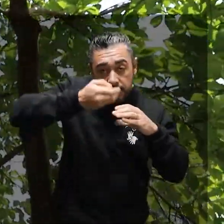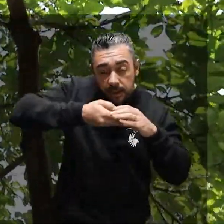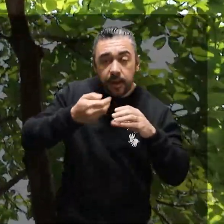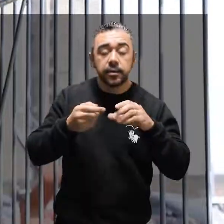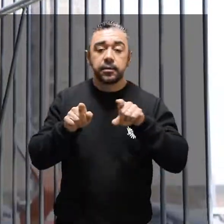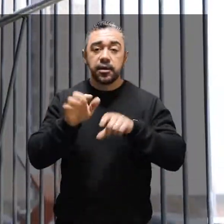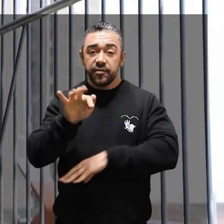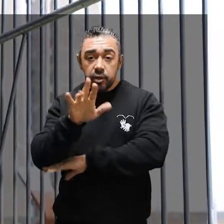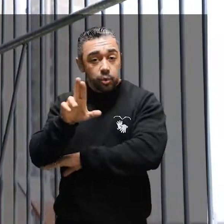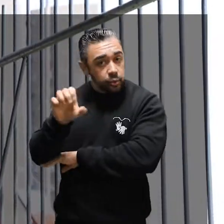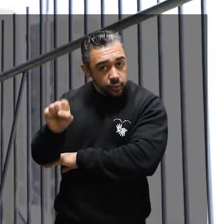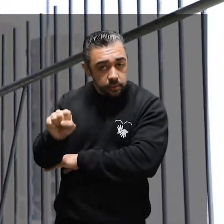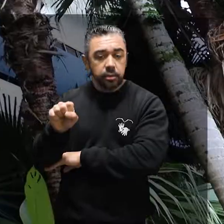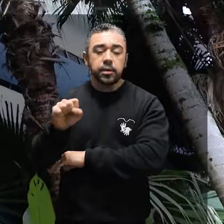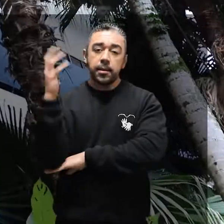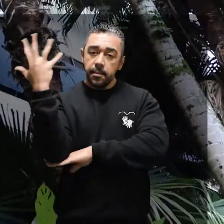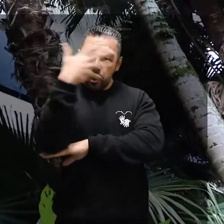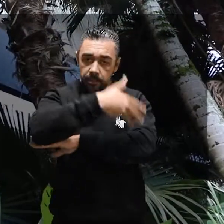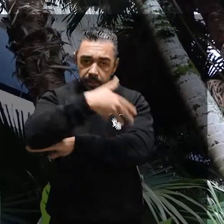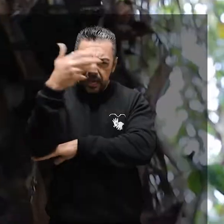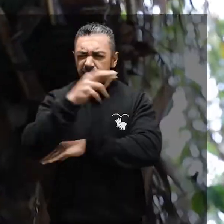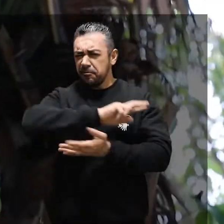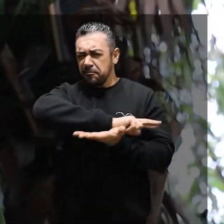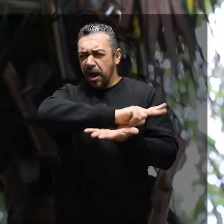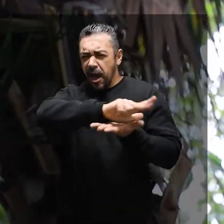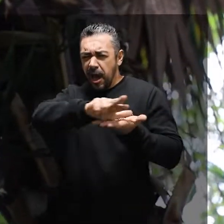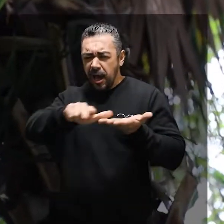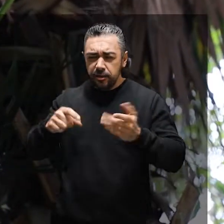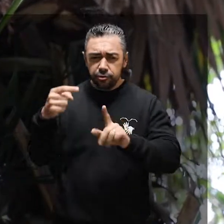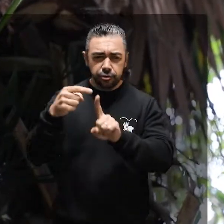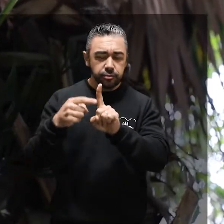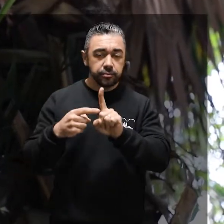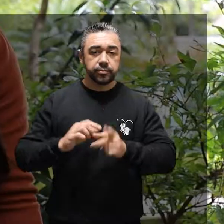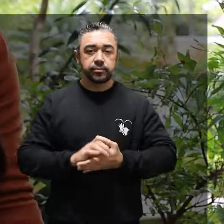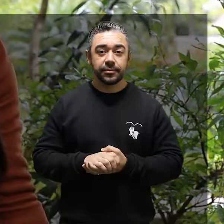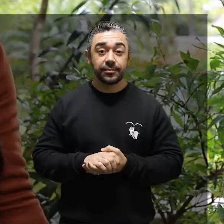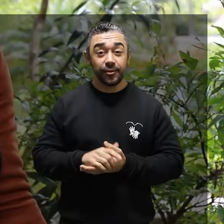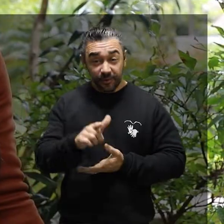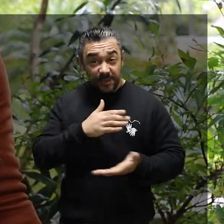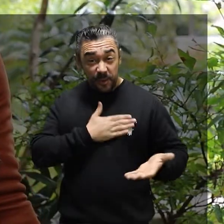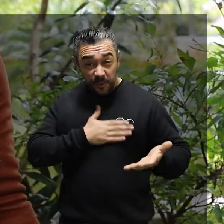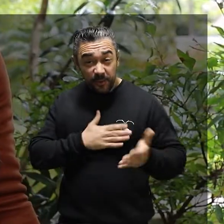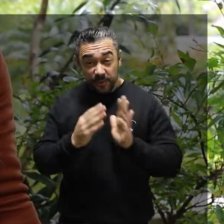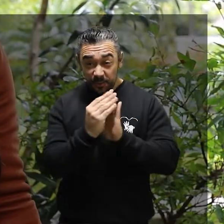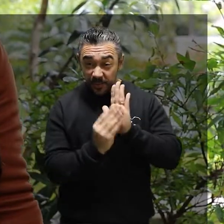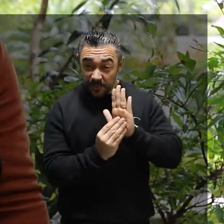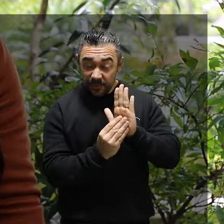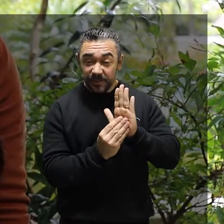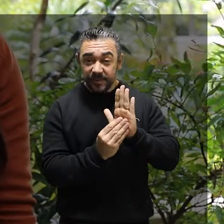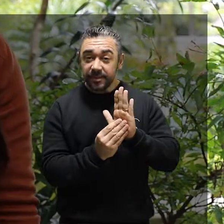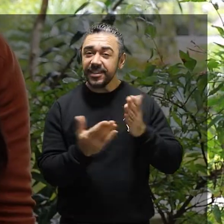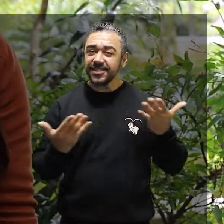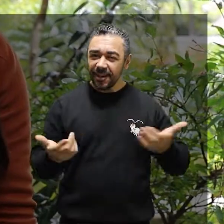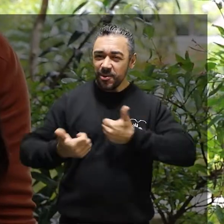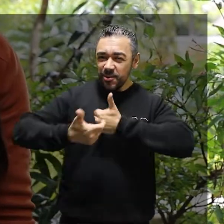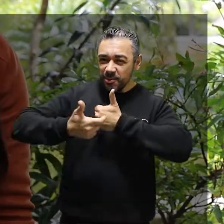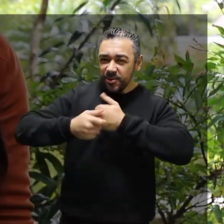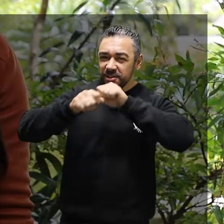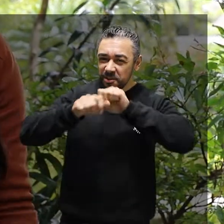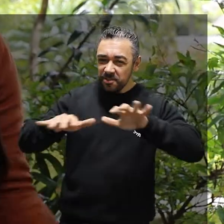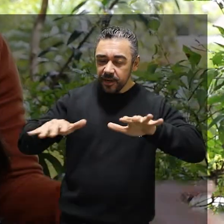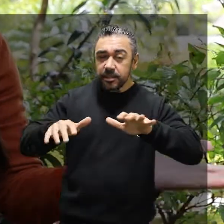Abatateiro, Ficos, Palmeira Leque, Chaxim e vários outros. Gostou desse conteúdo? Então curte,